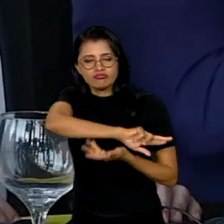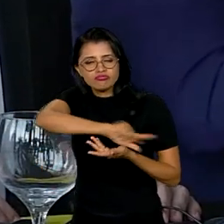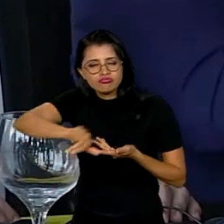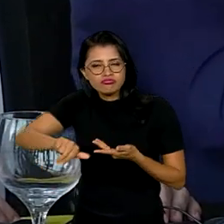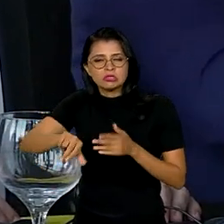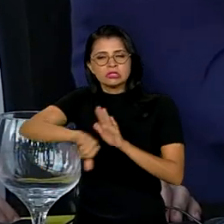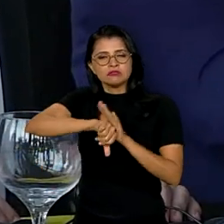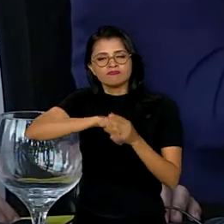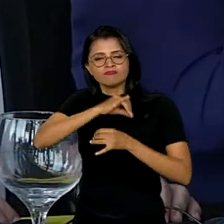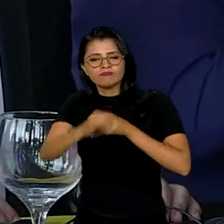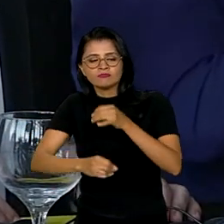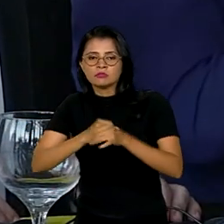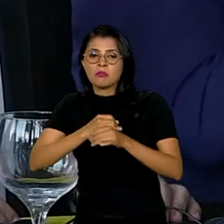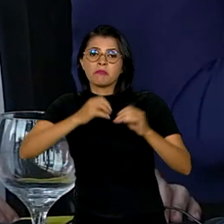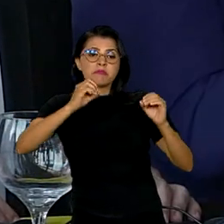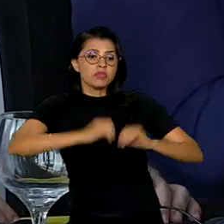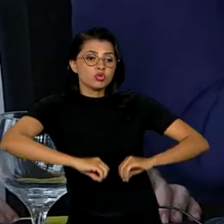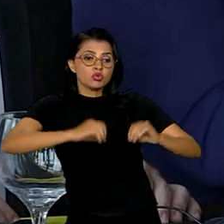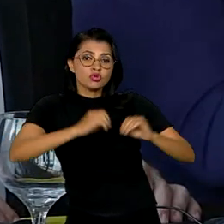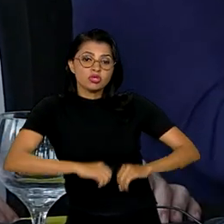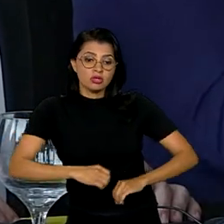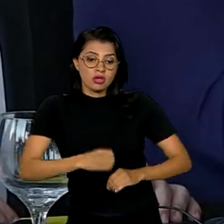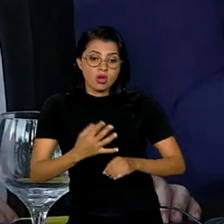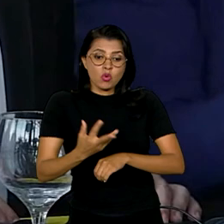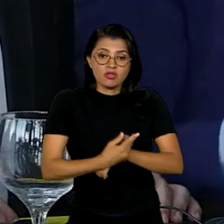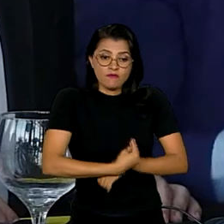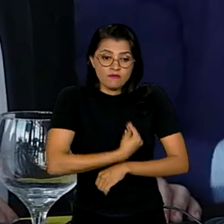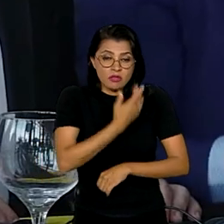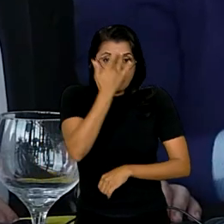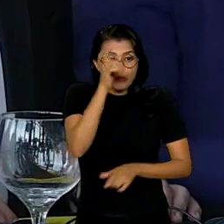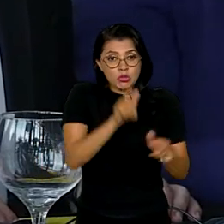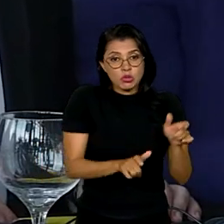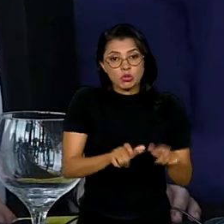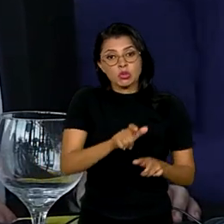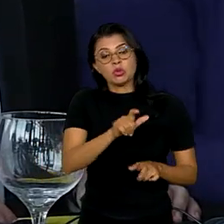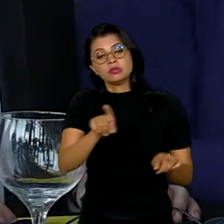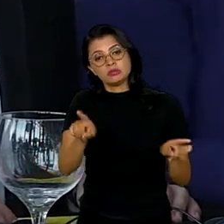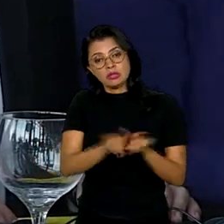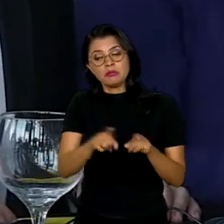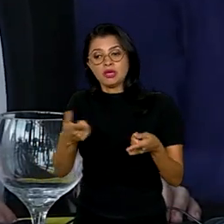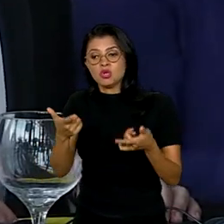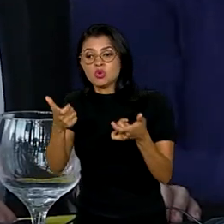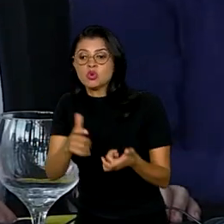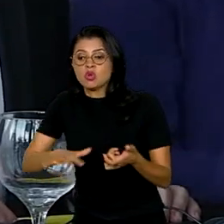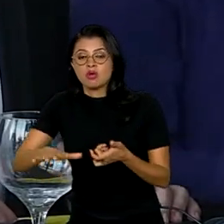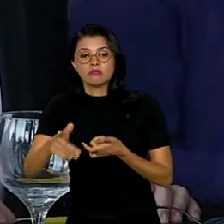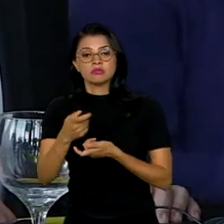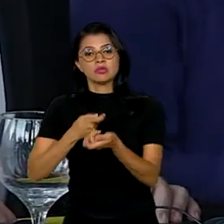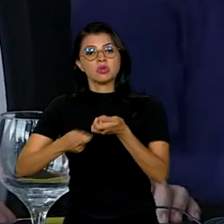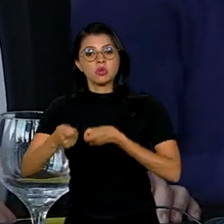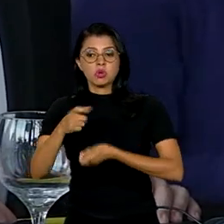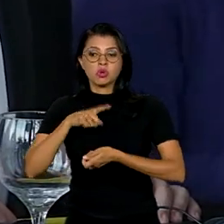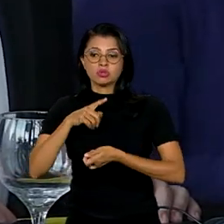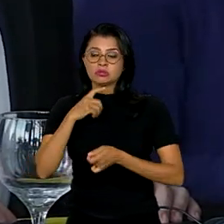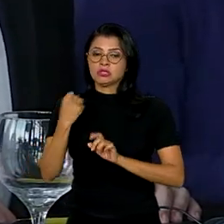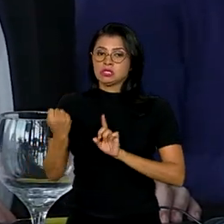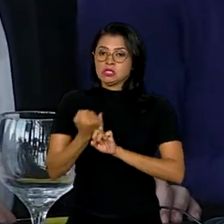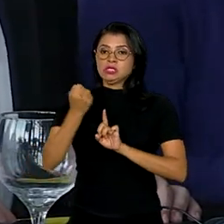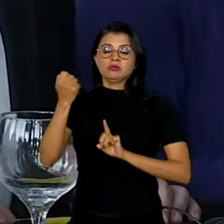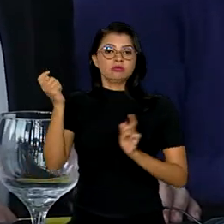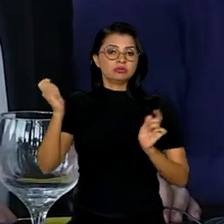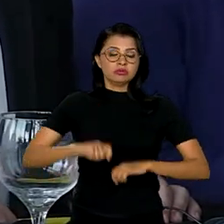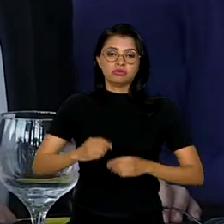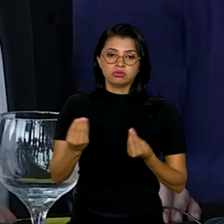prejudica não só a qualidade da vida das pessoas, mas também o ambiente de negócios e tem enorme impacto sobre a